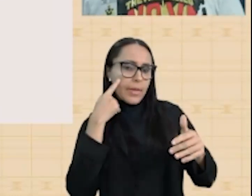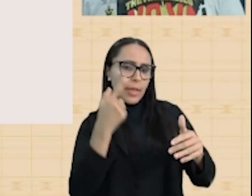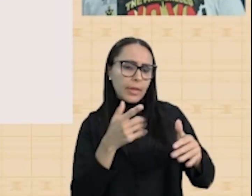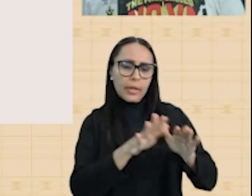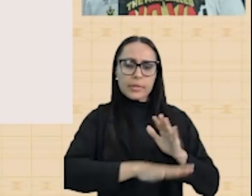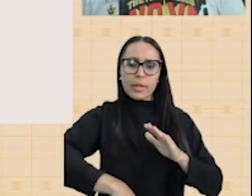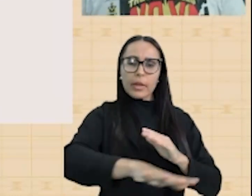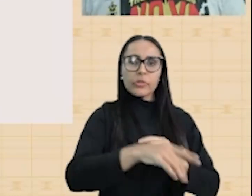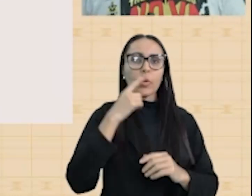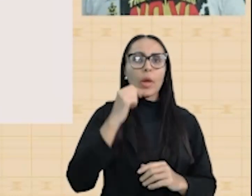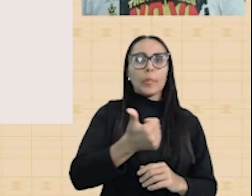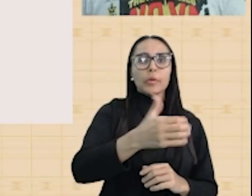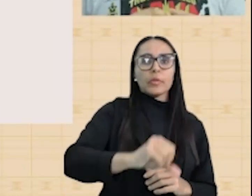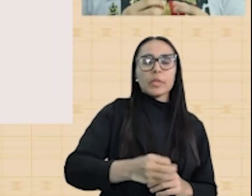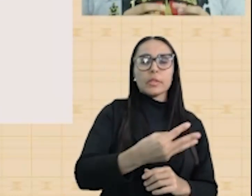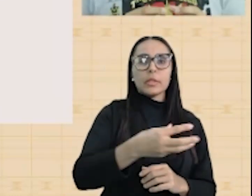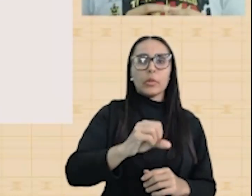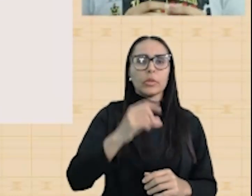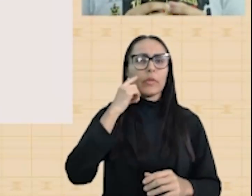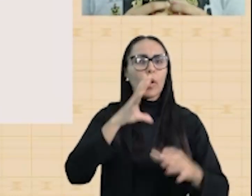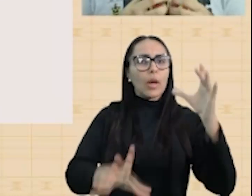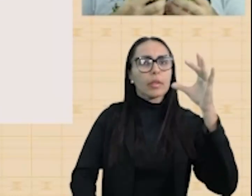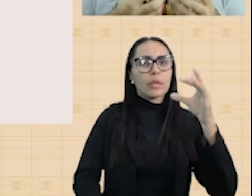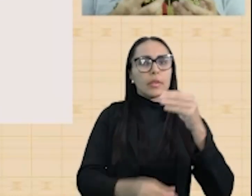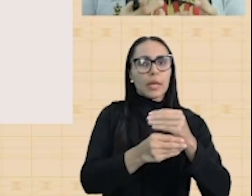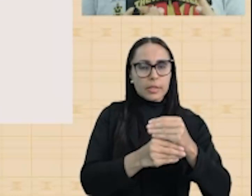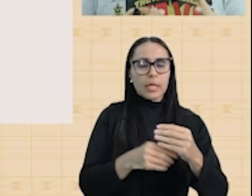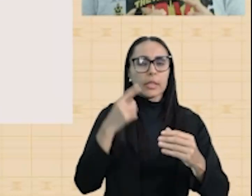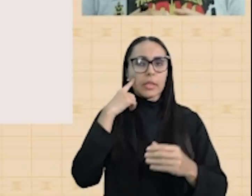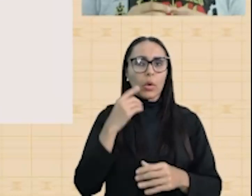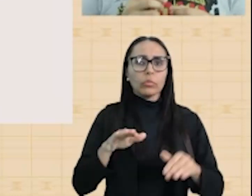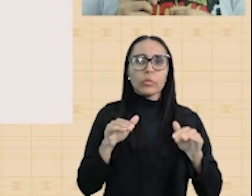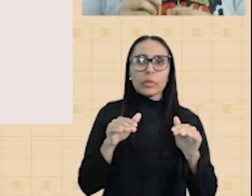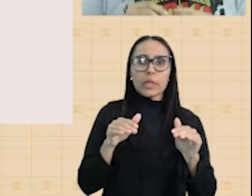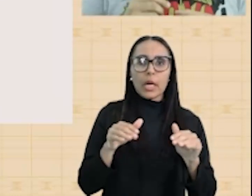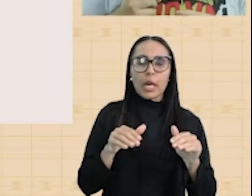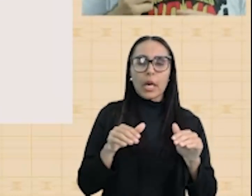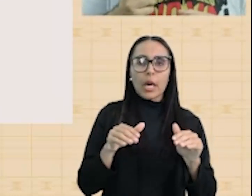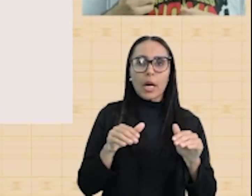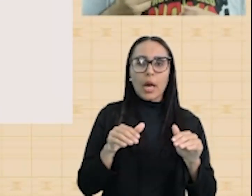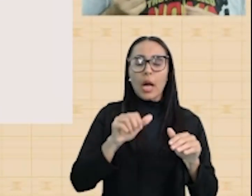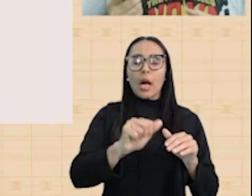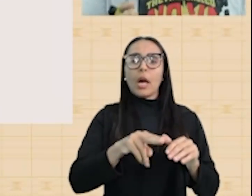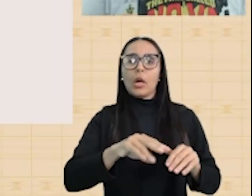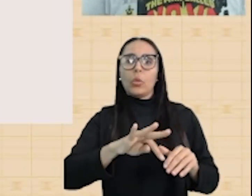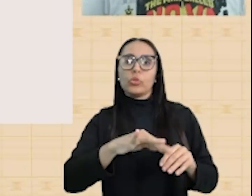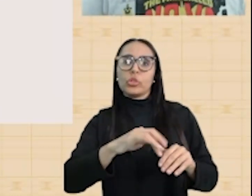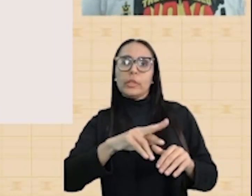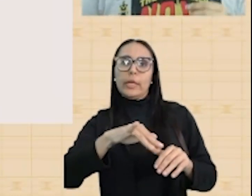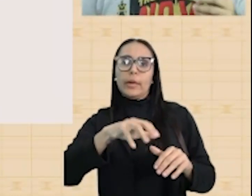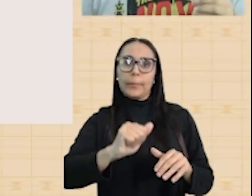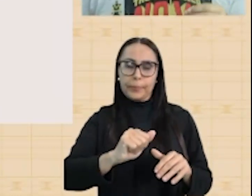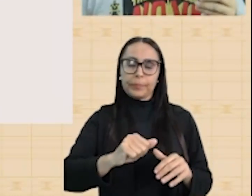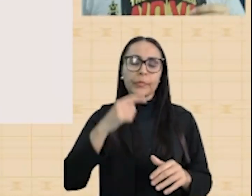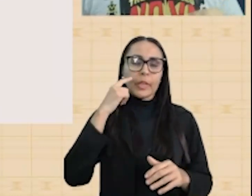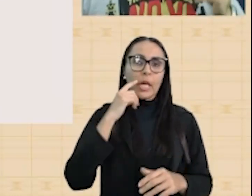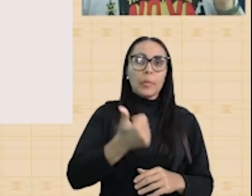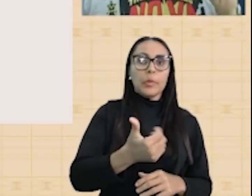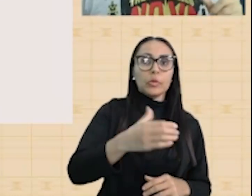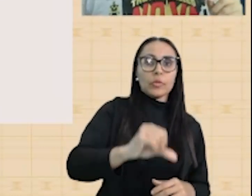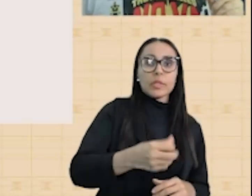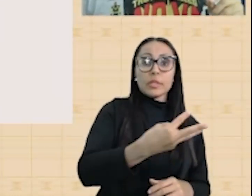1938, houve a anexação da Áustria, região do Ausluss. Em